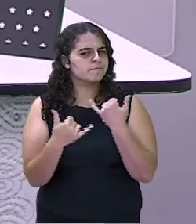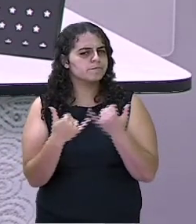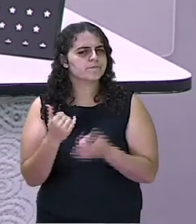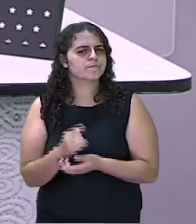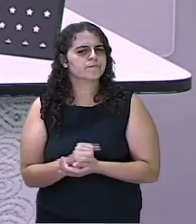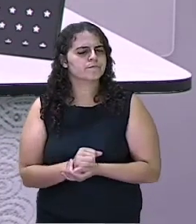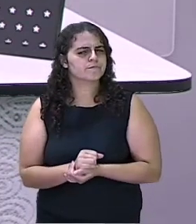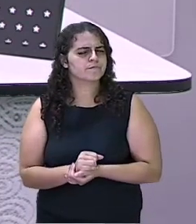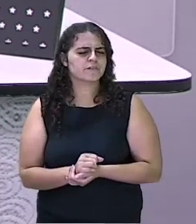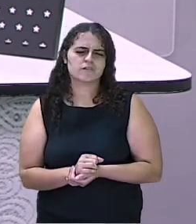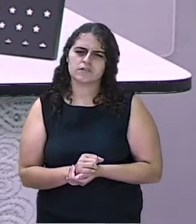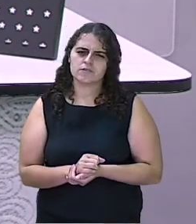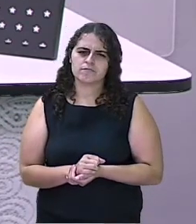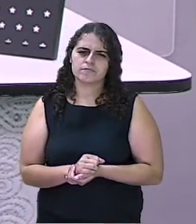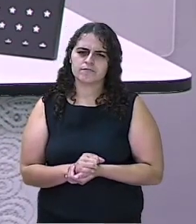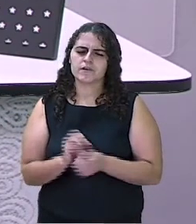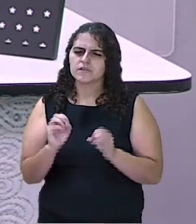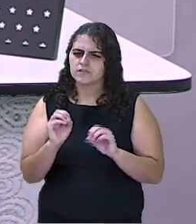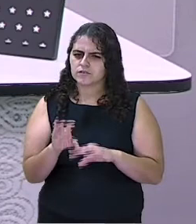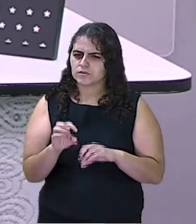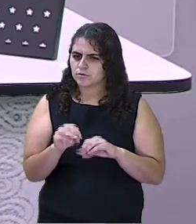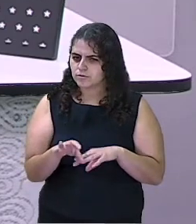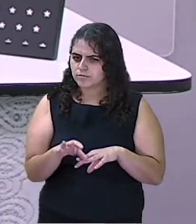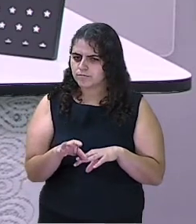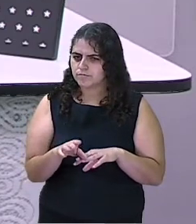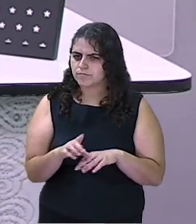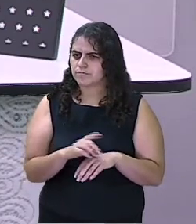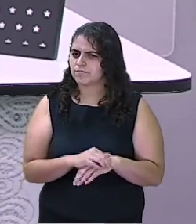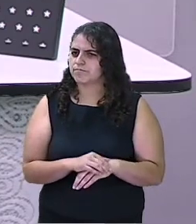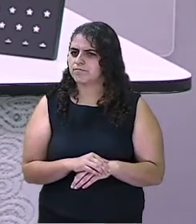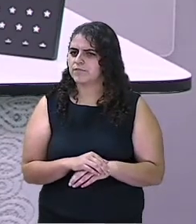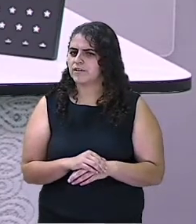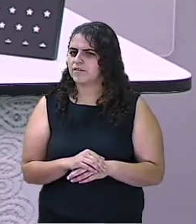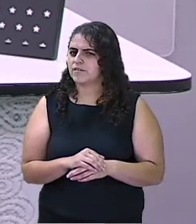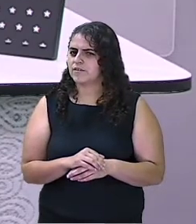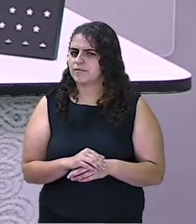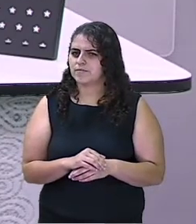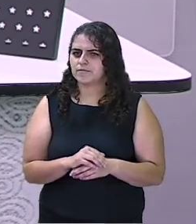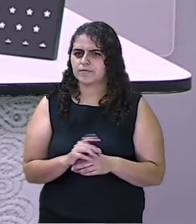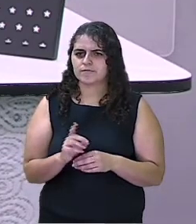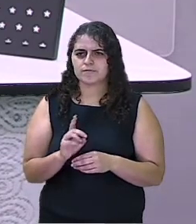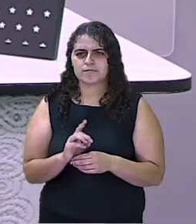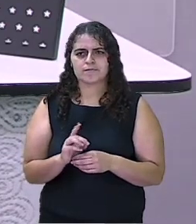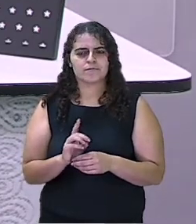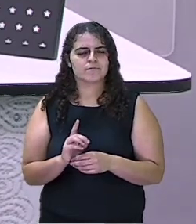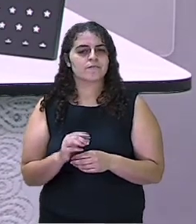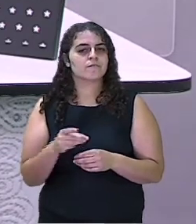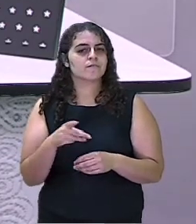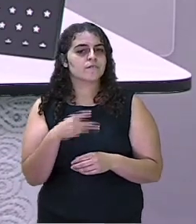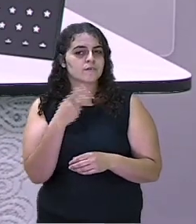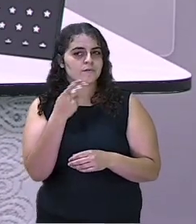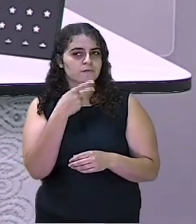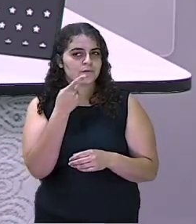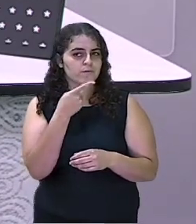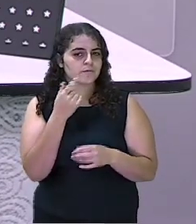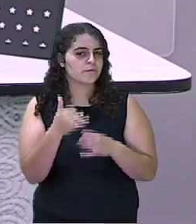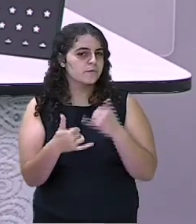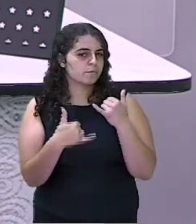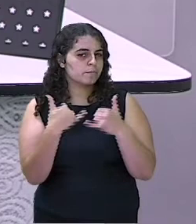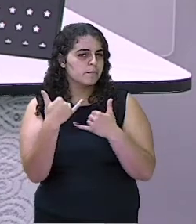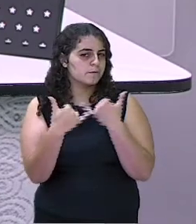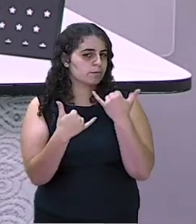Será? Não. A amarelinha falou sobre uma